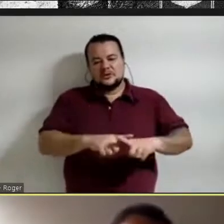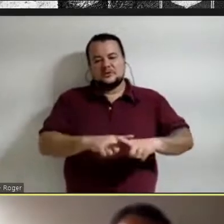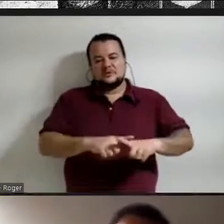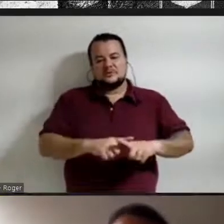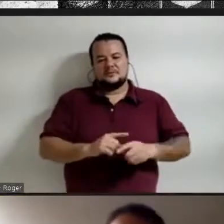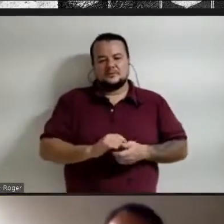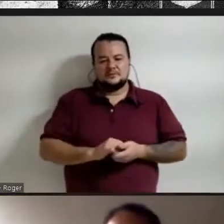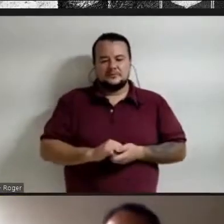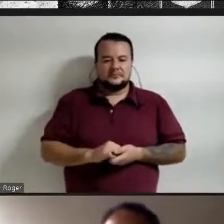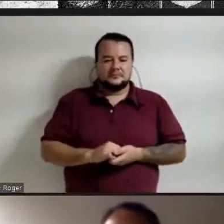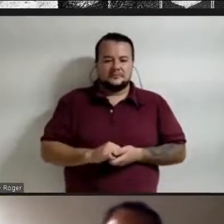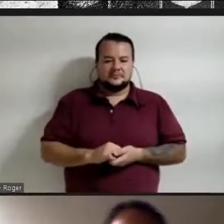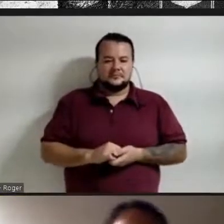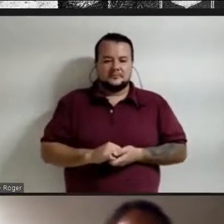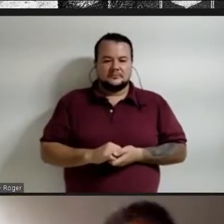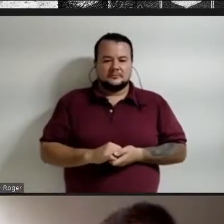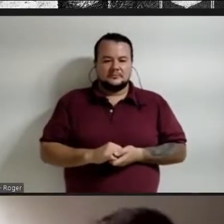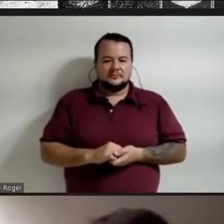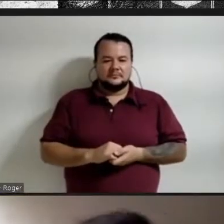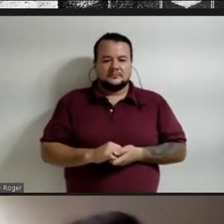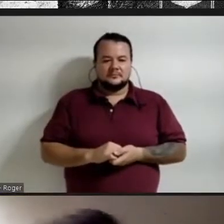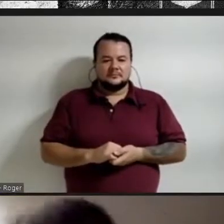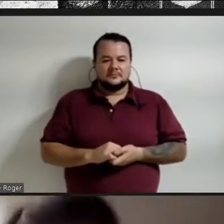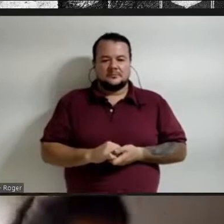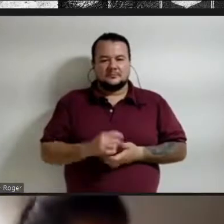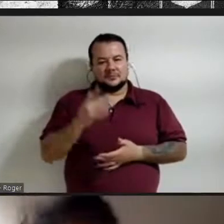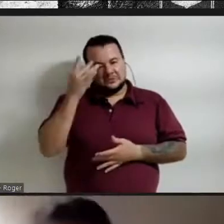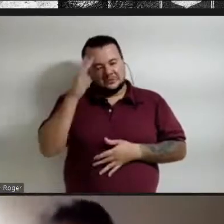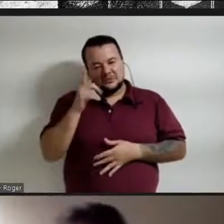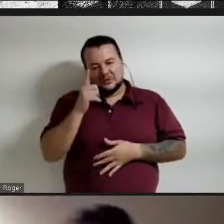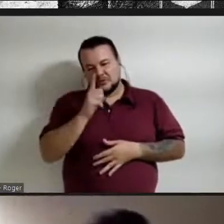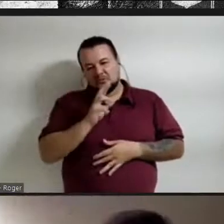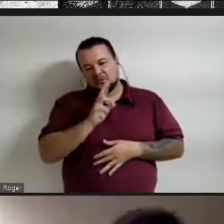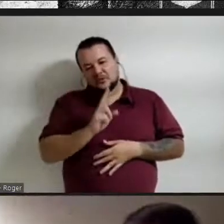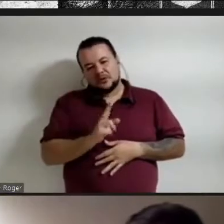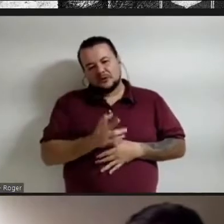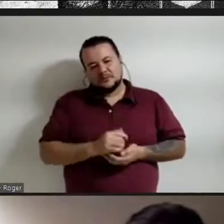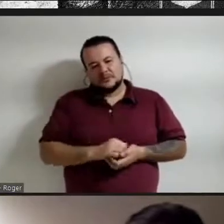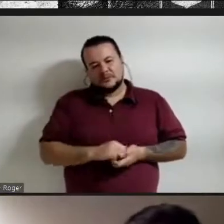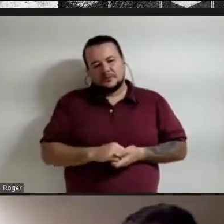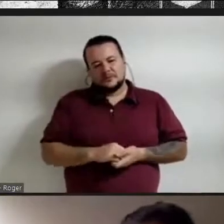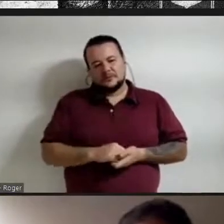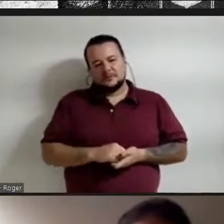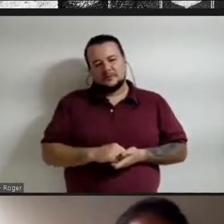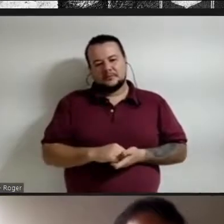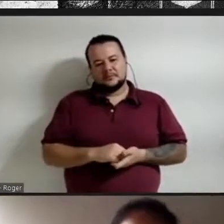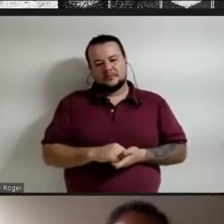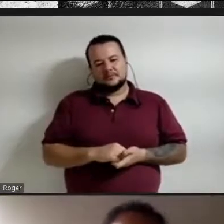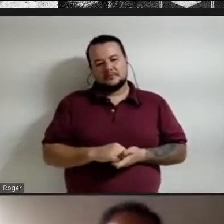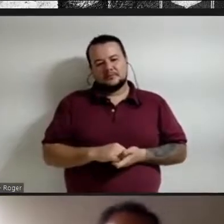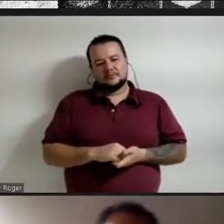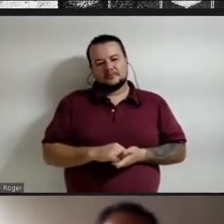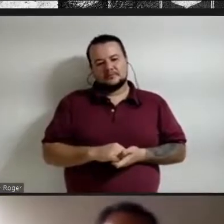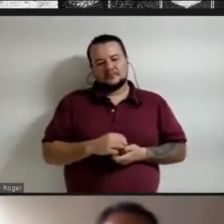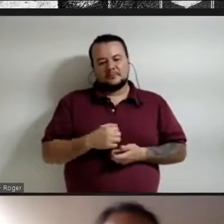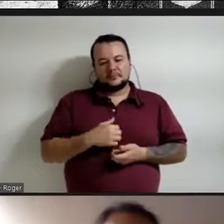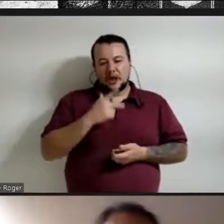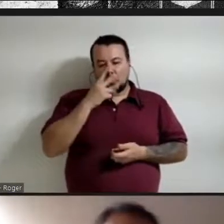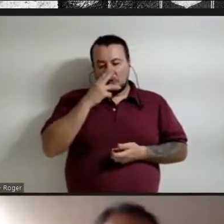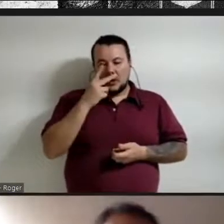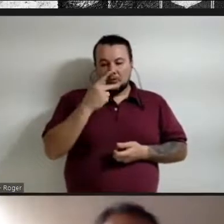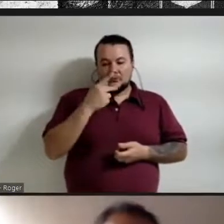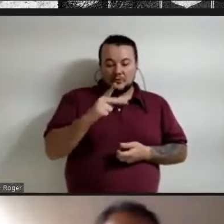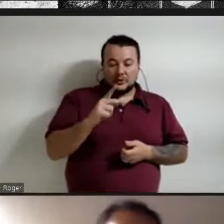Muito bem, eu acho que a imagem da plástica da